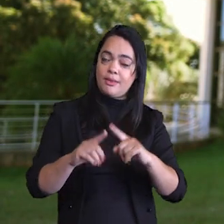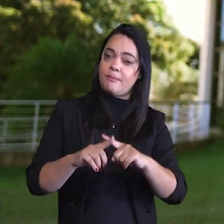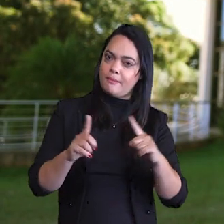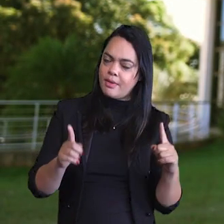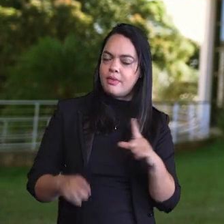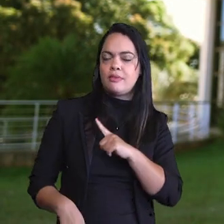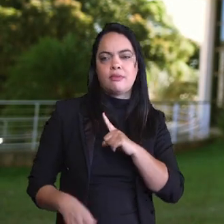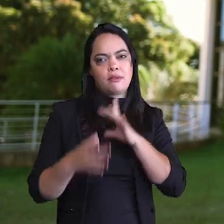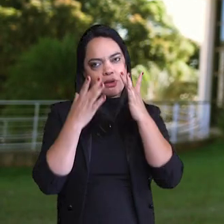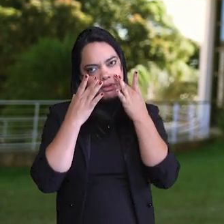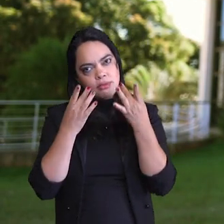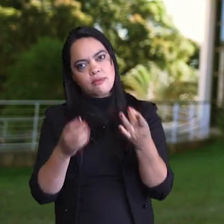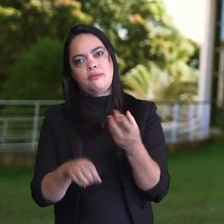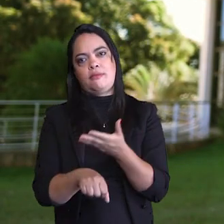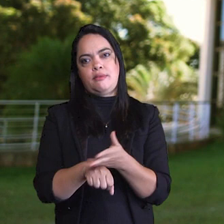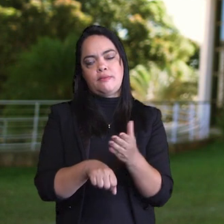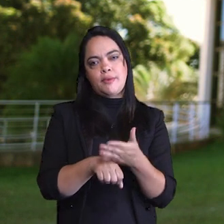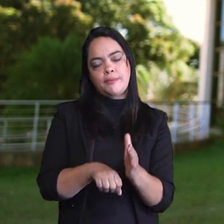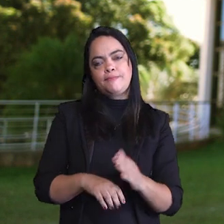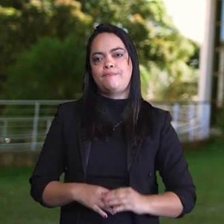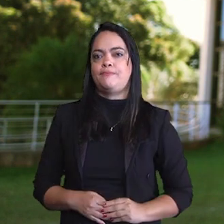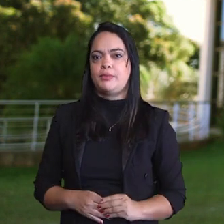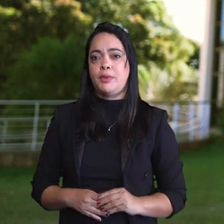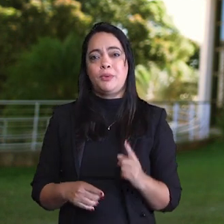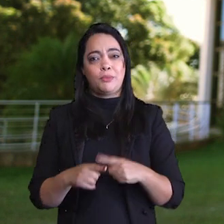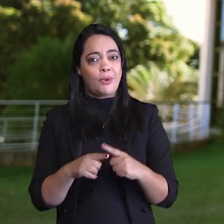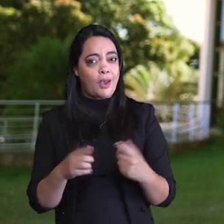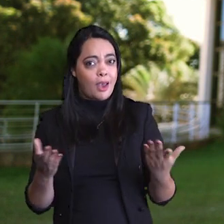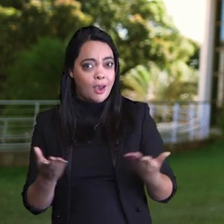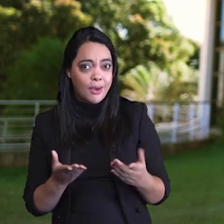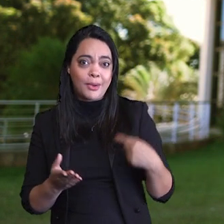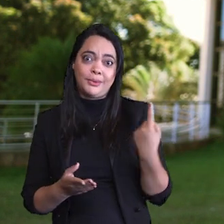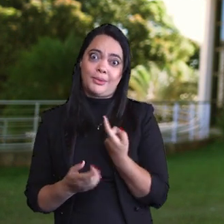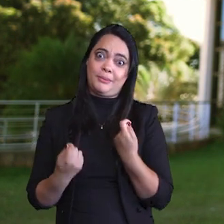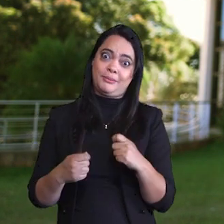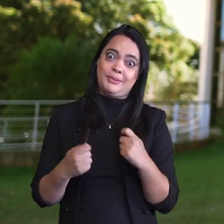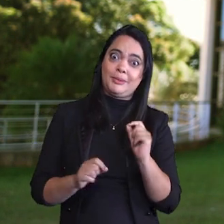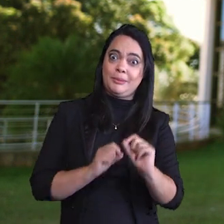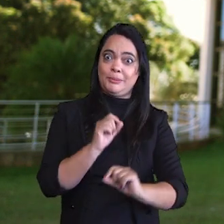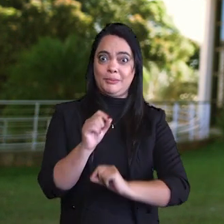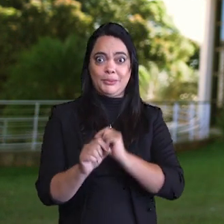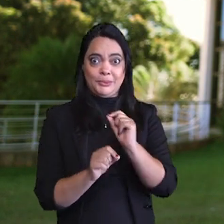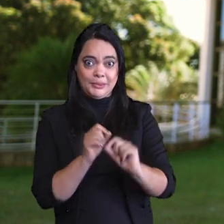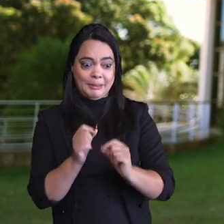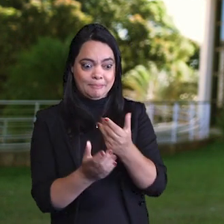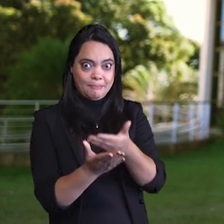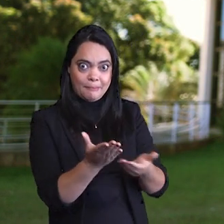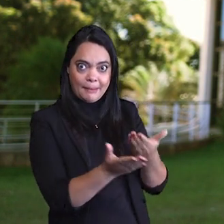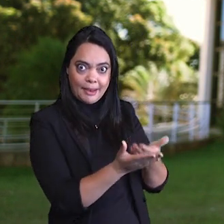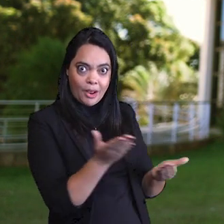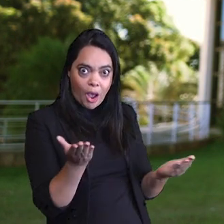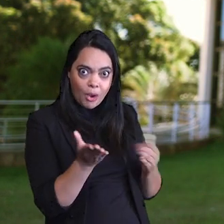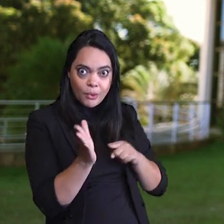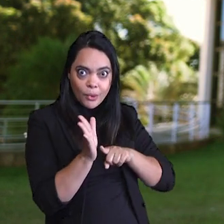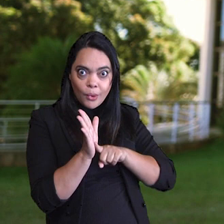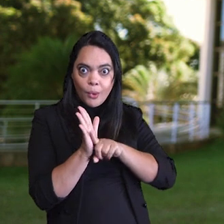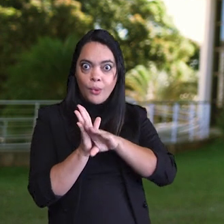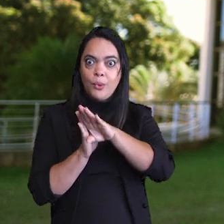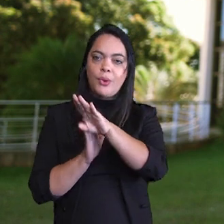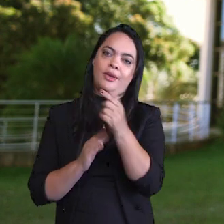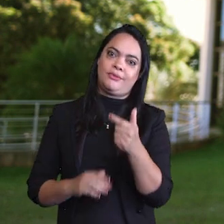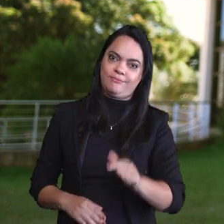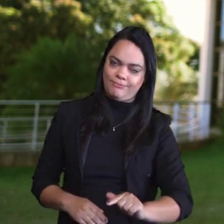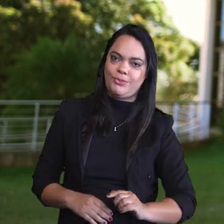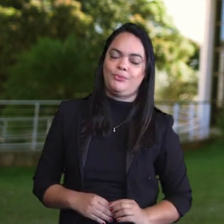a essas atividades, uma vez que é um tempo de recuperar um pouco daquilo que perdemos nesse